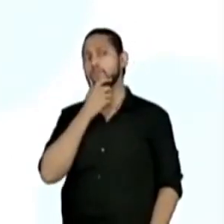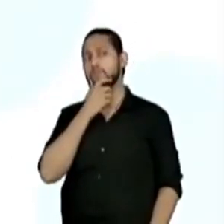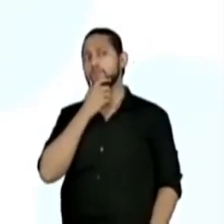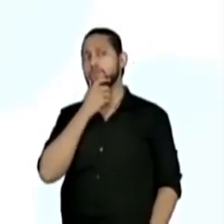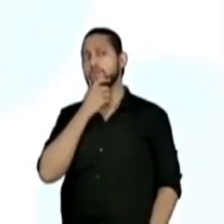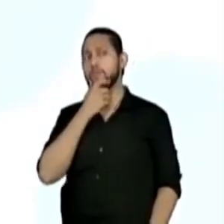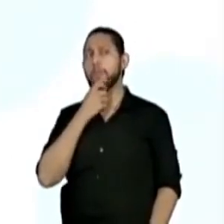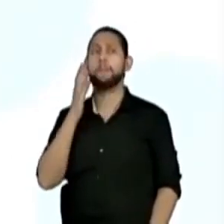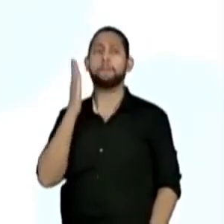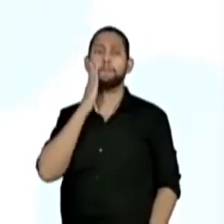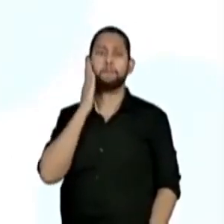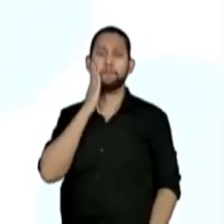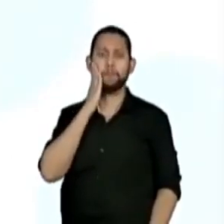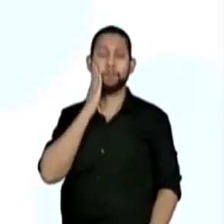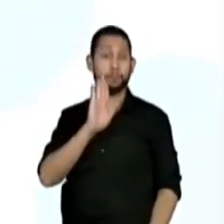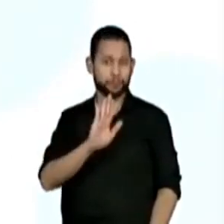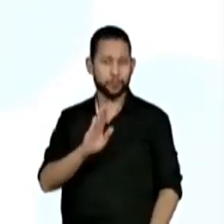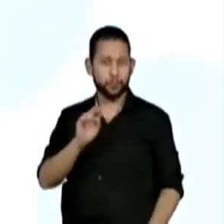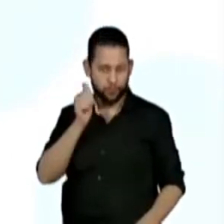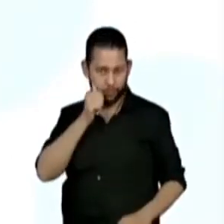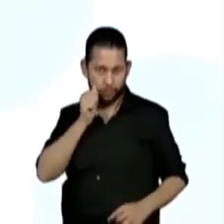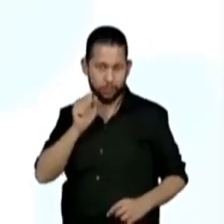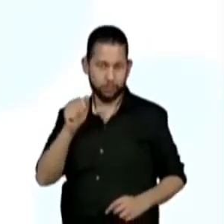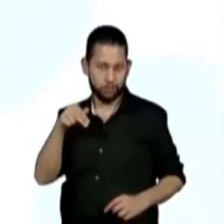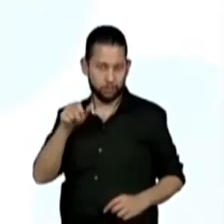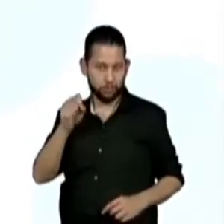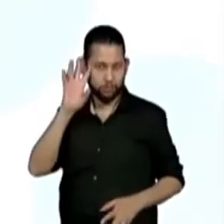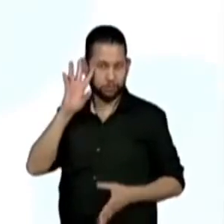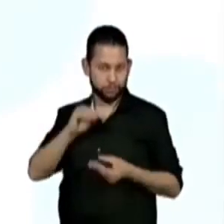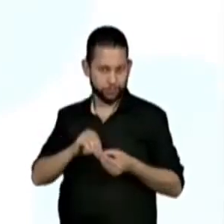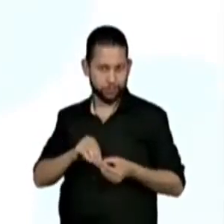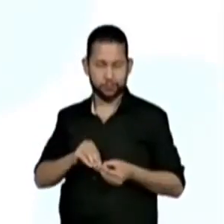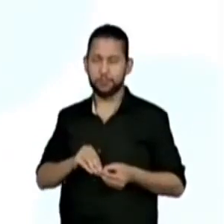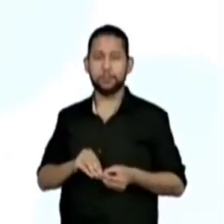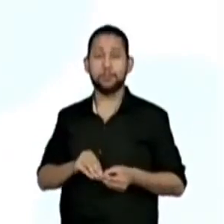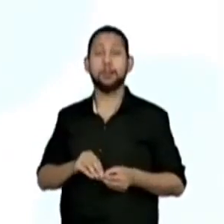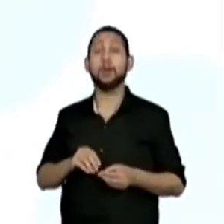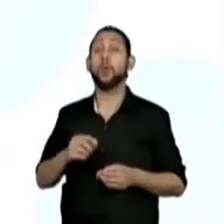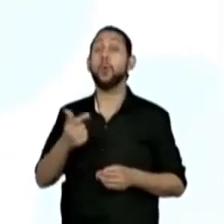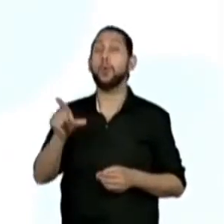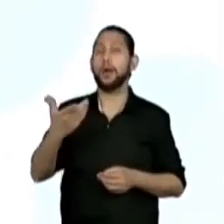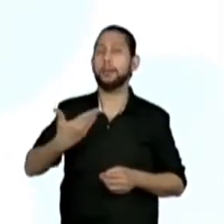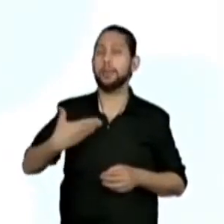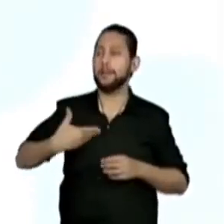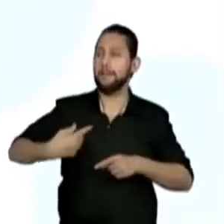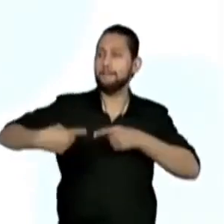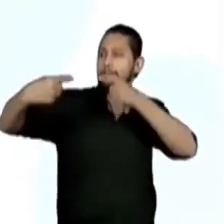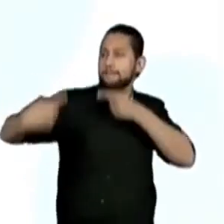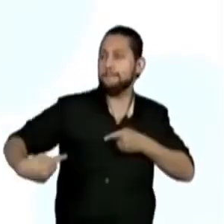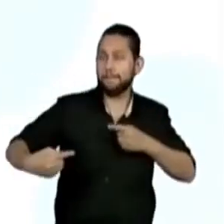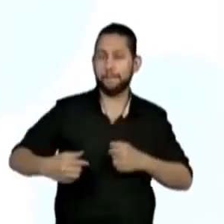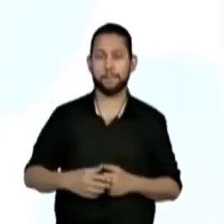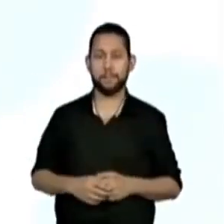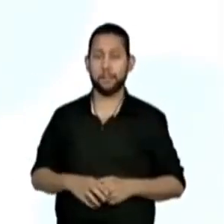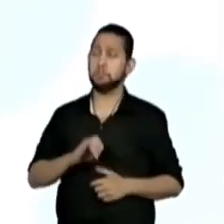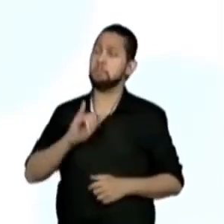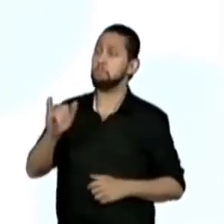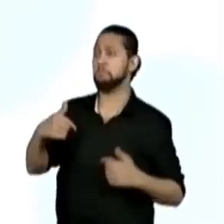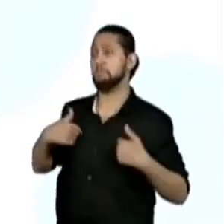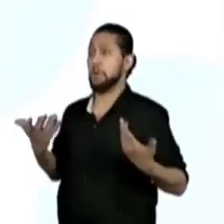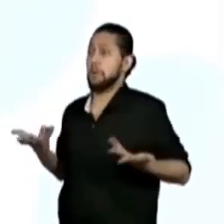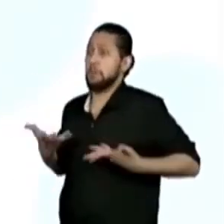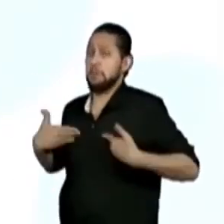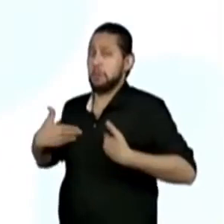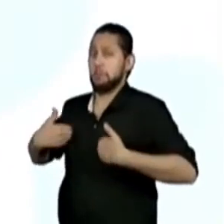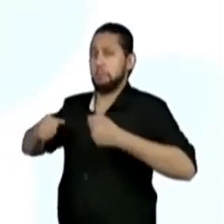Entendi. Mas aí a Ana Júlia quis o quê? Desafiar a Giovanna. E falou para a Giovanna, tá bom, então